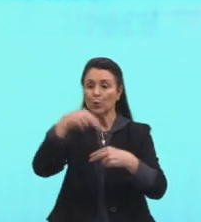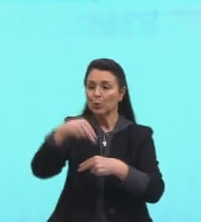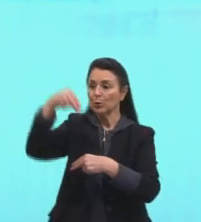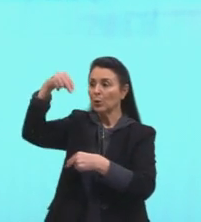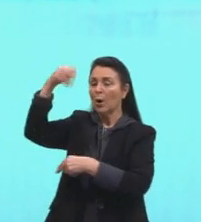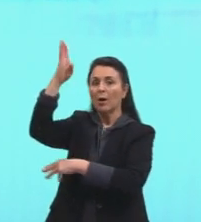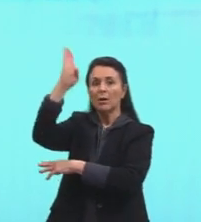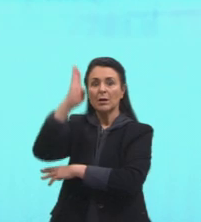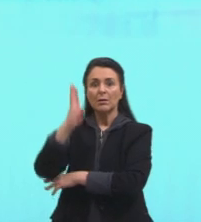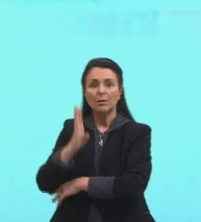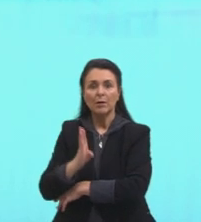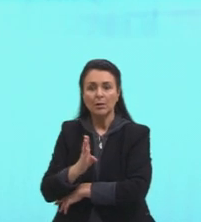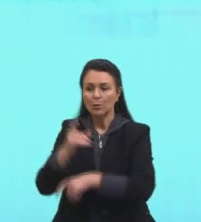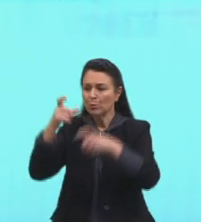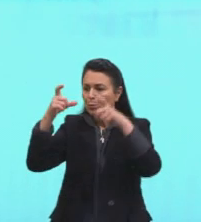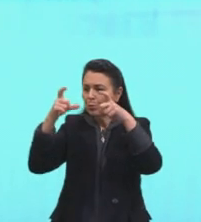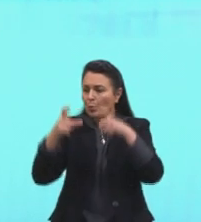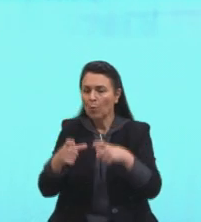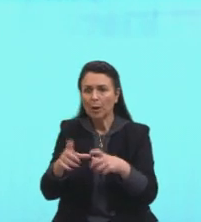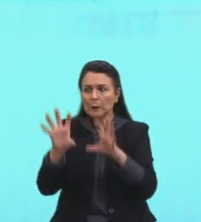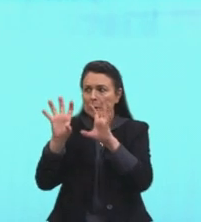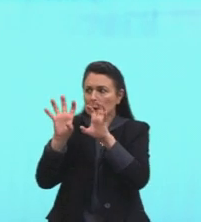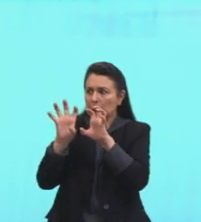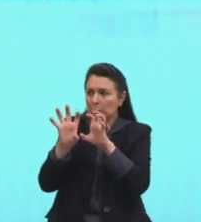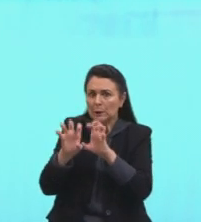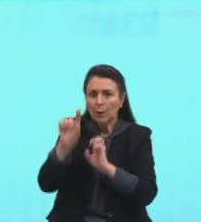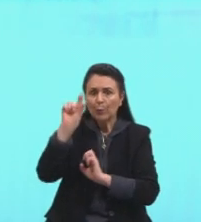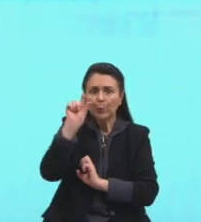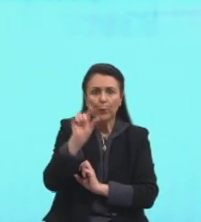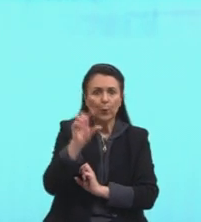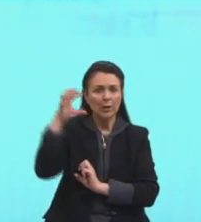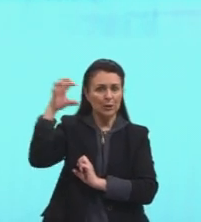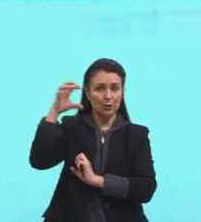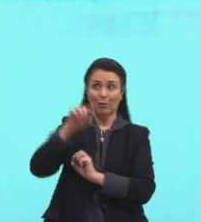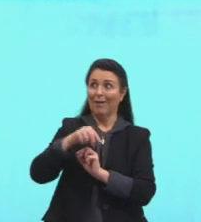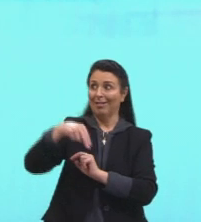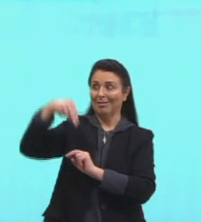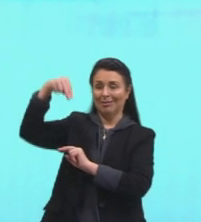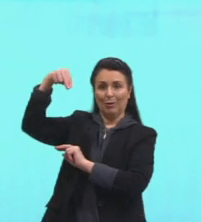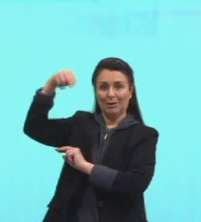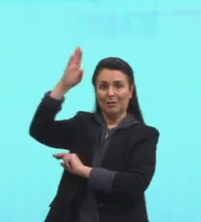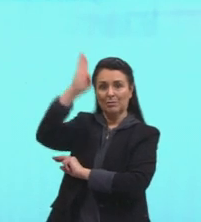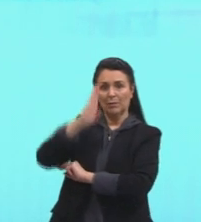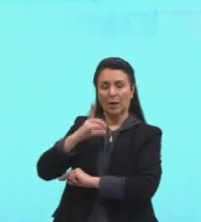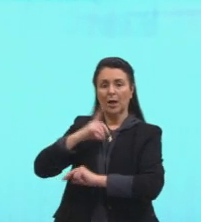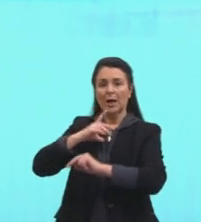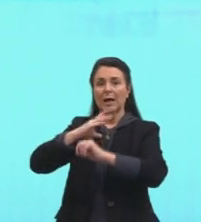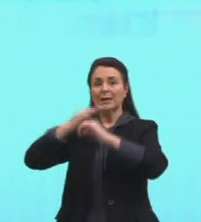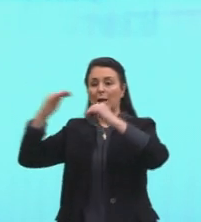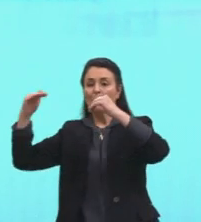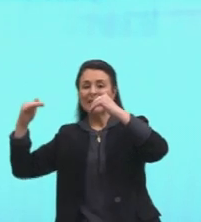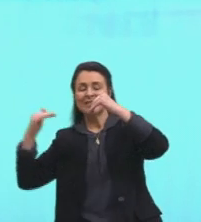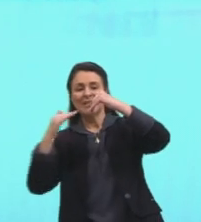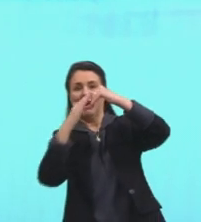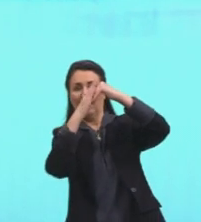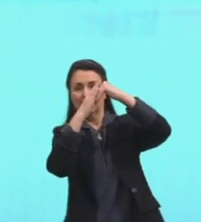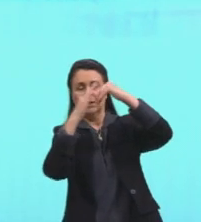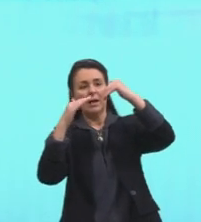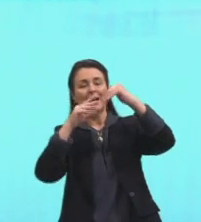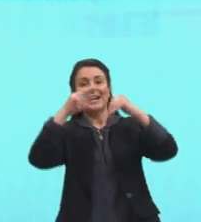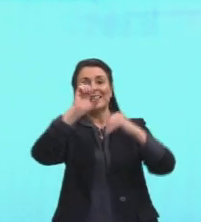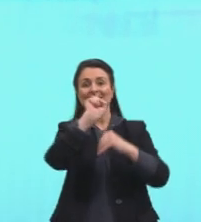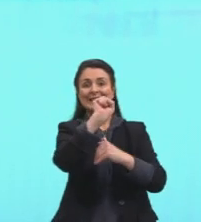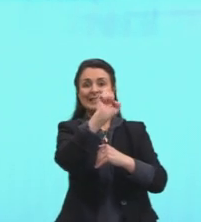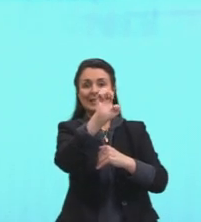que o Nordeste, então, tem um regime de chuva bem menor. nós temos uma serra, né, segurando essa